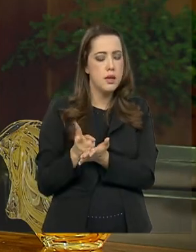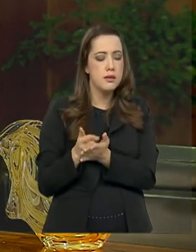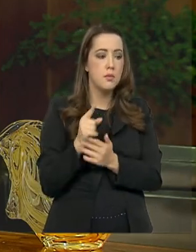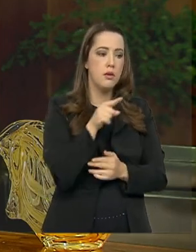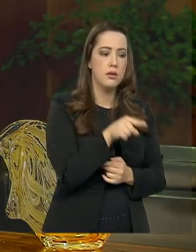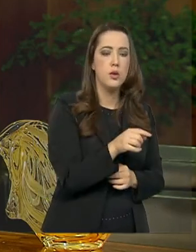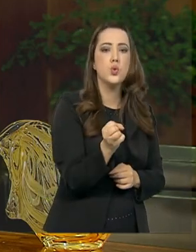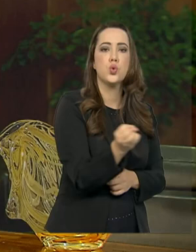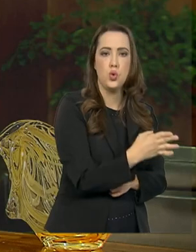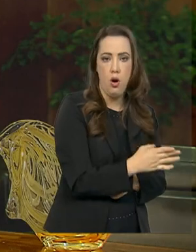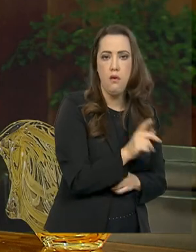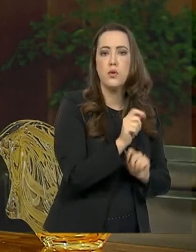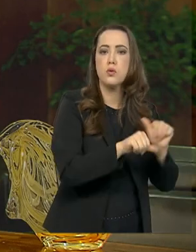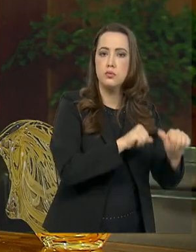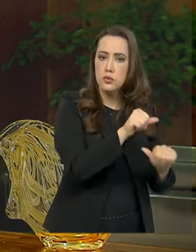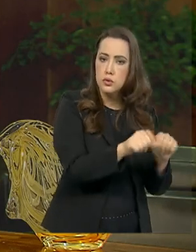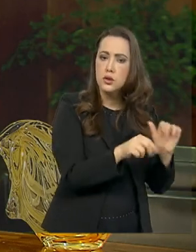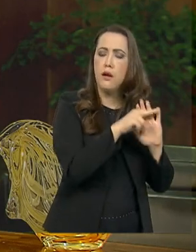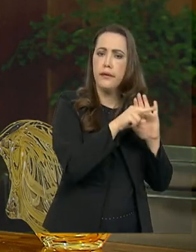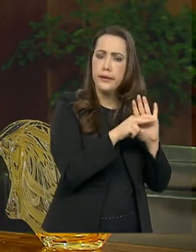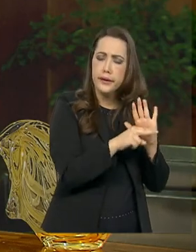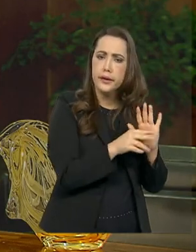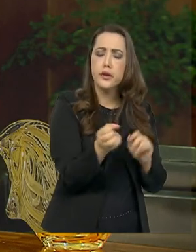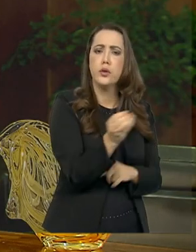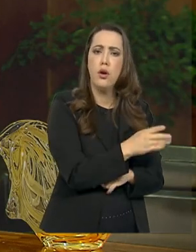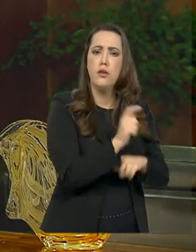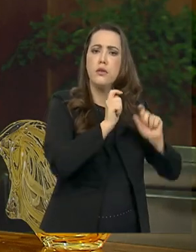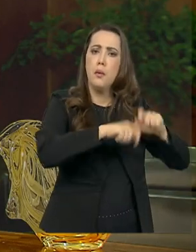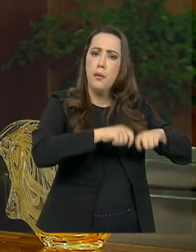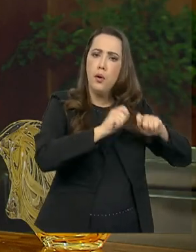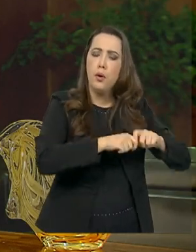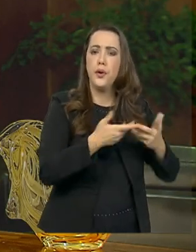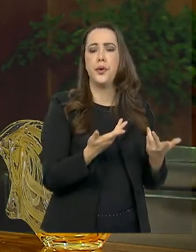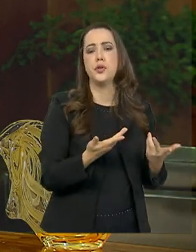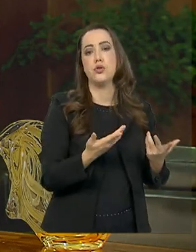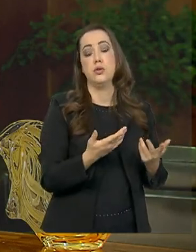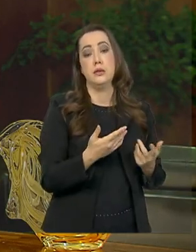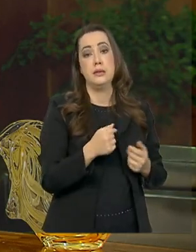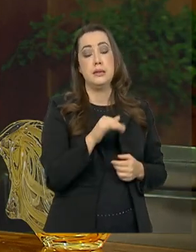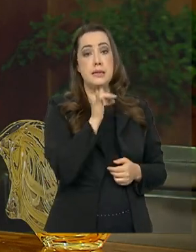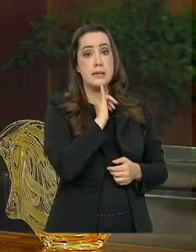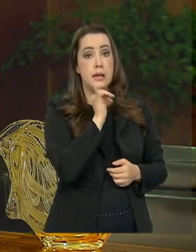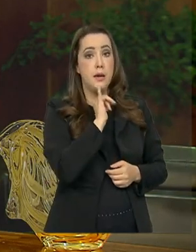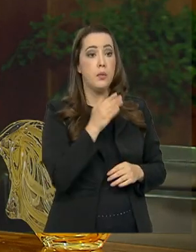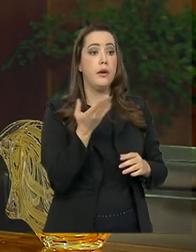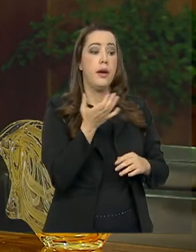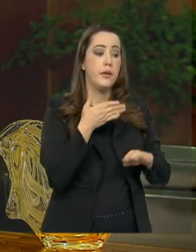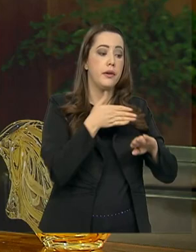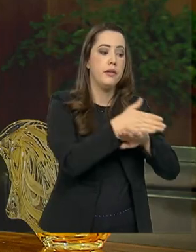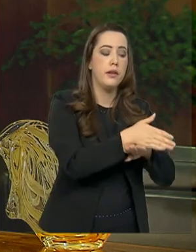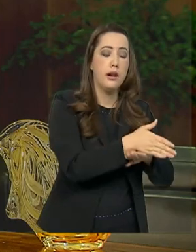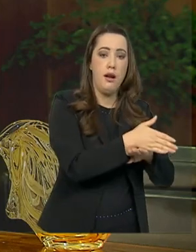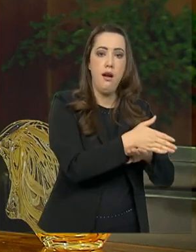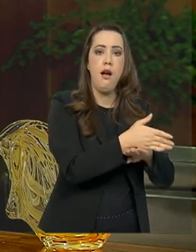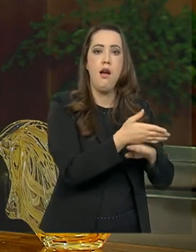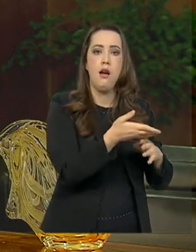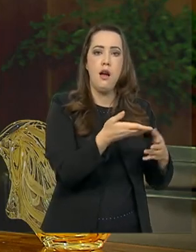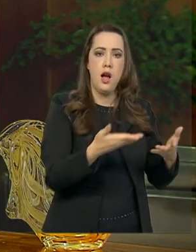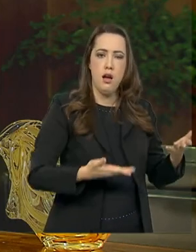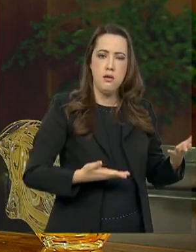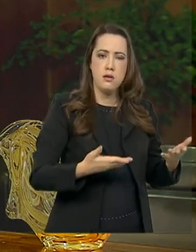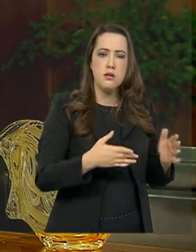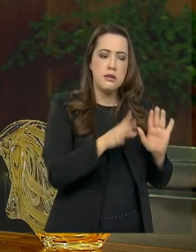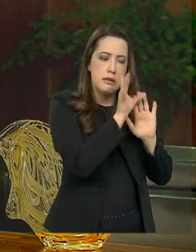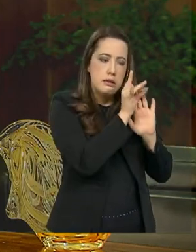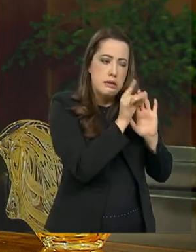esses, sim, terão outras regras que podem avaliar. Quero servir no serviço público nessas condições ou não. Então, essa foi a